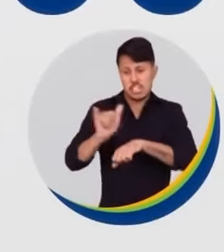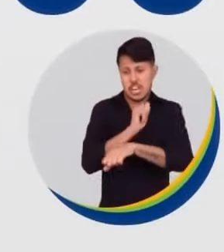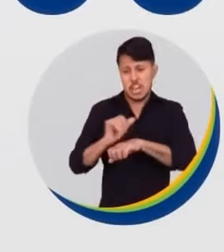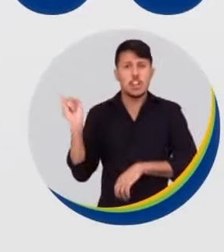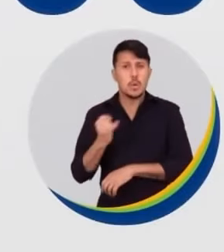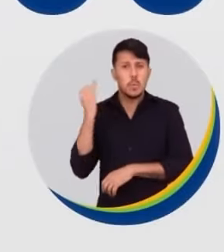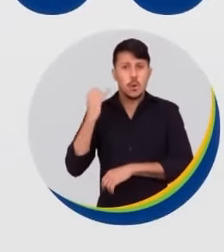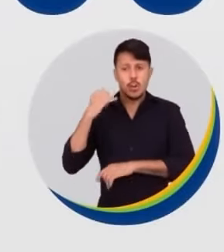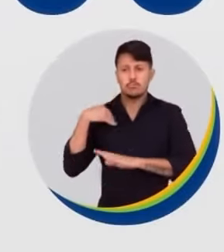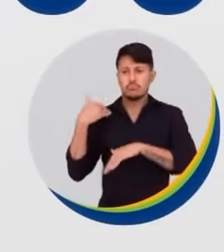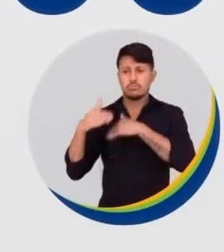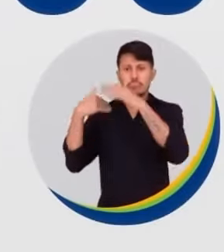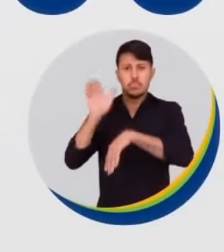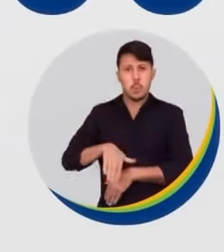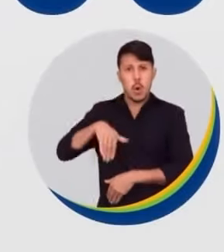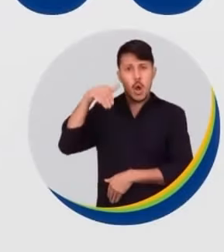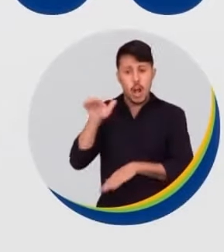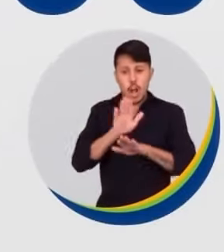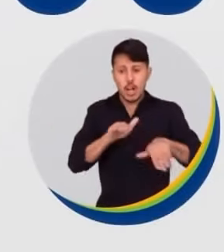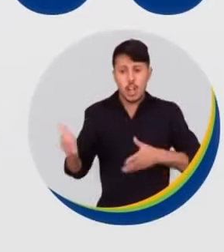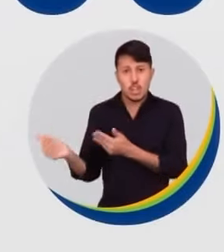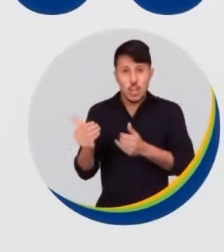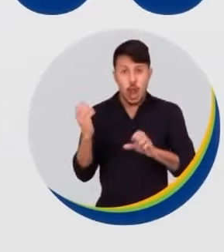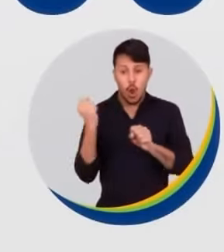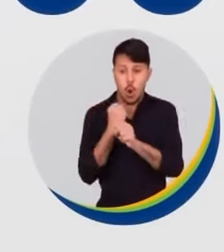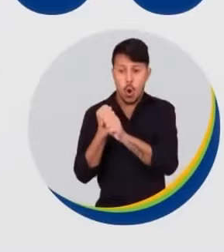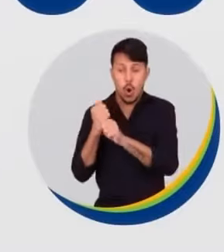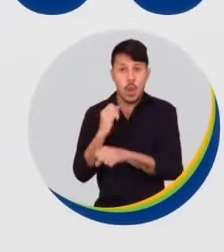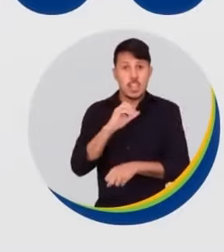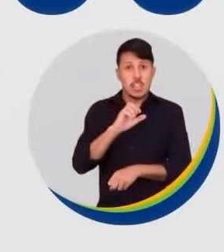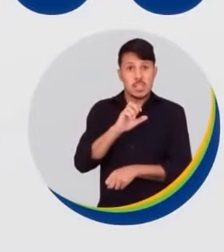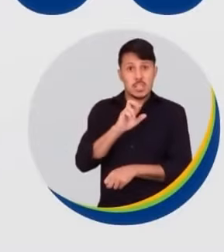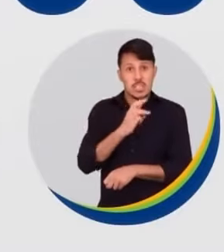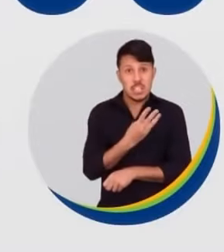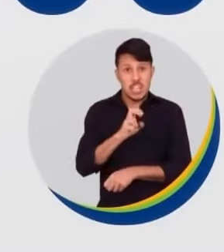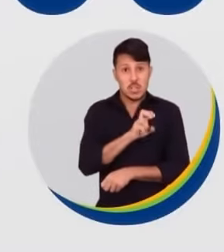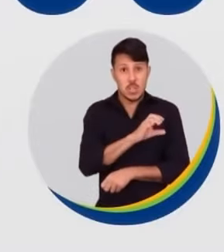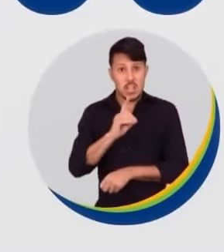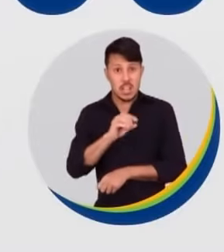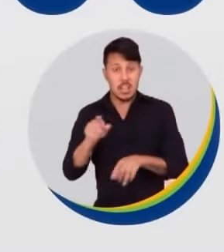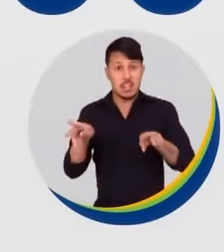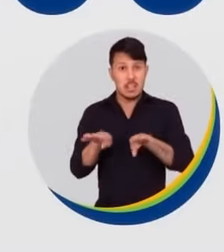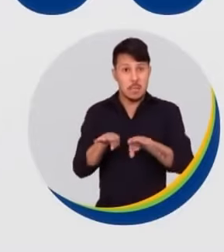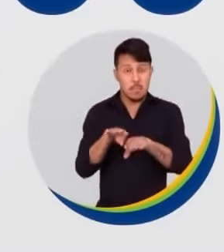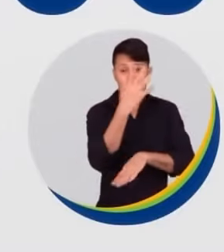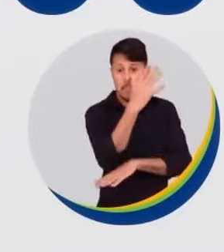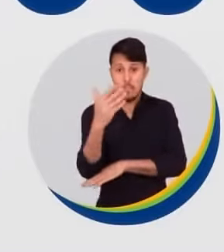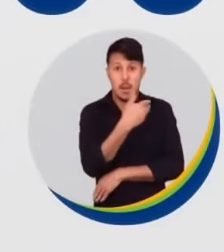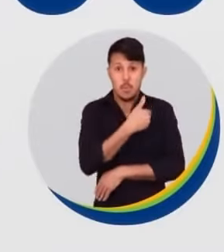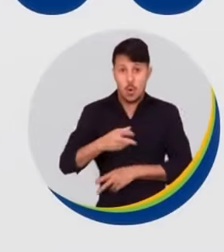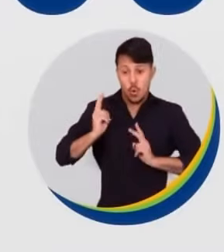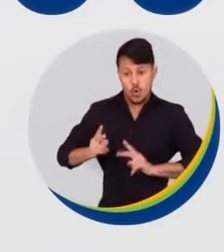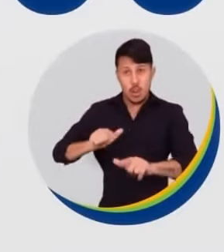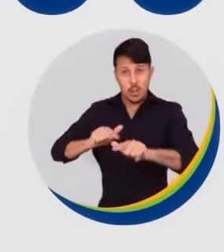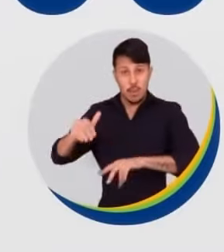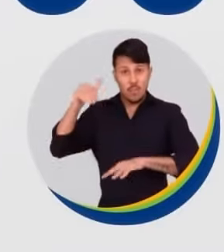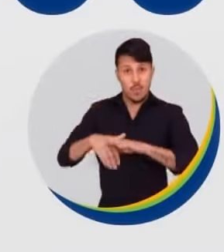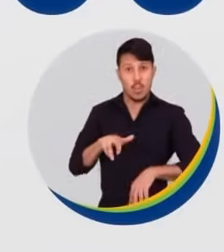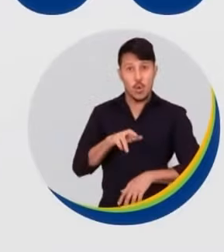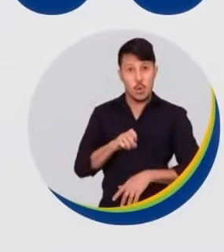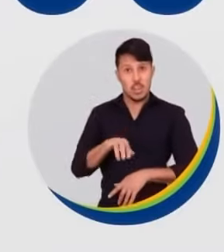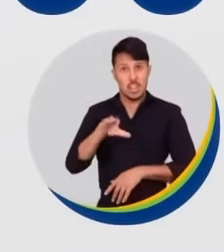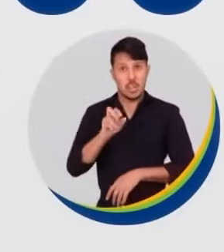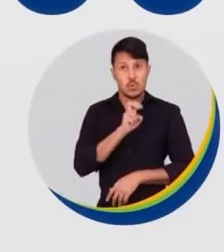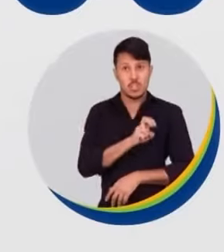e zoneamento, foi responsável e comprometido com a população. Agora, conto com o seu voto para seguirmos melhorando a nossa cidade. Vote Rodrigo